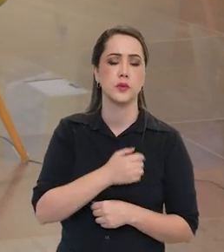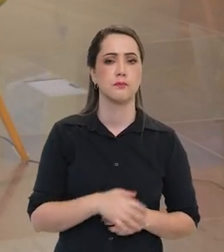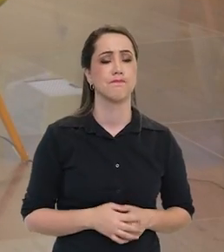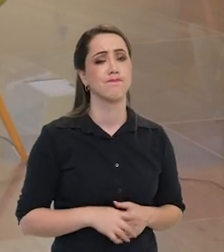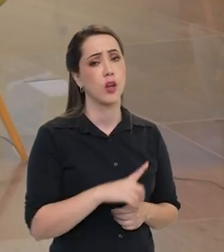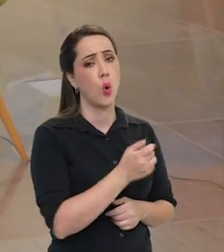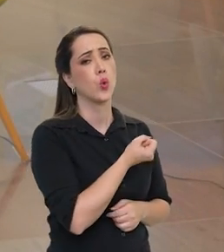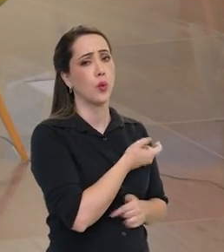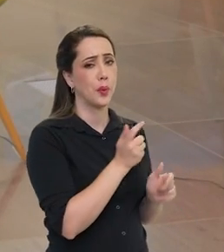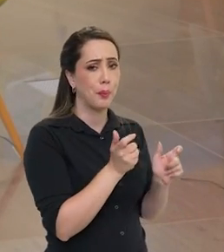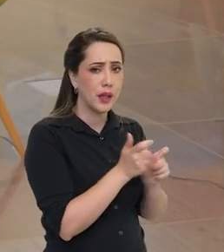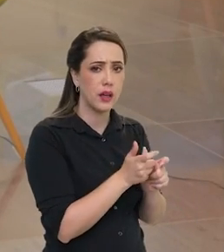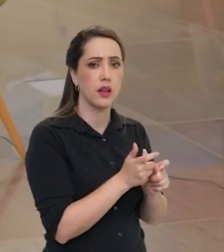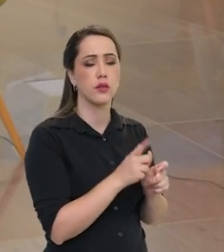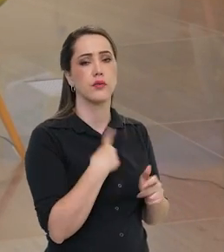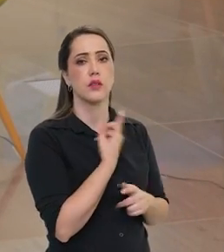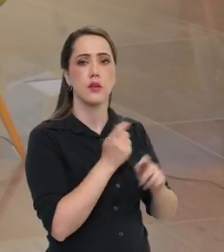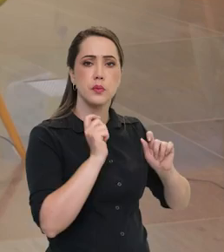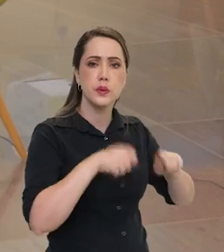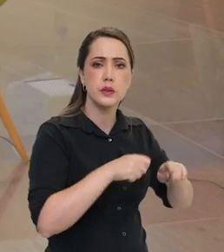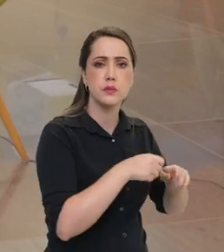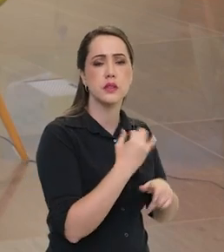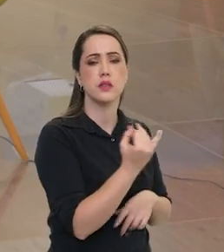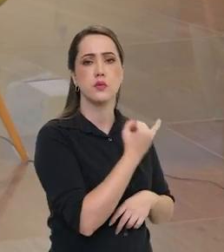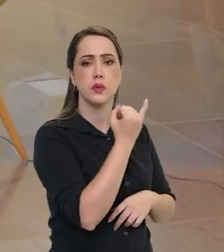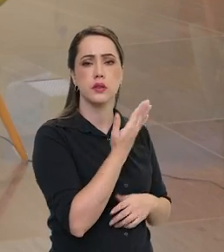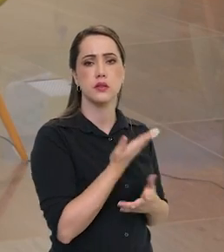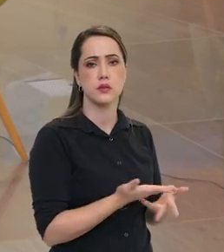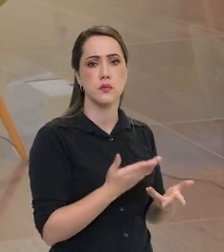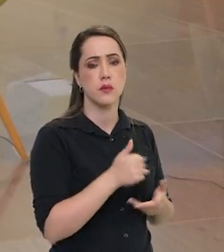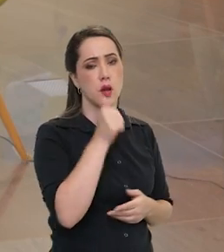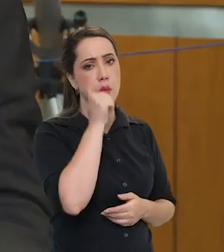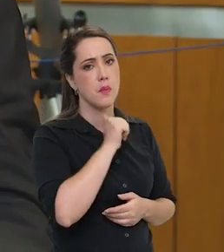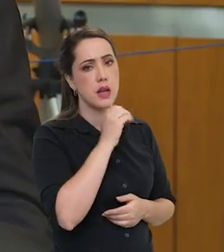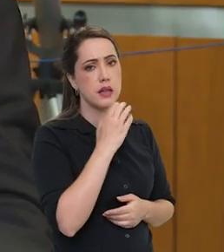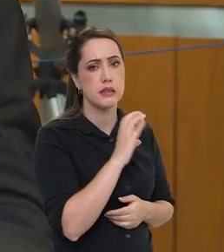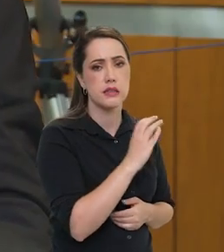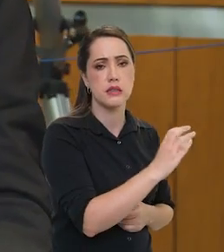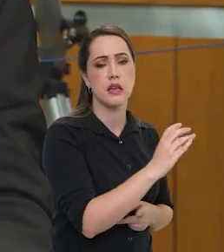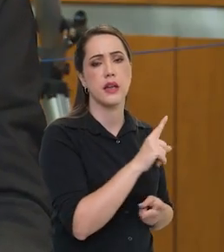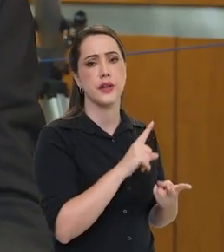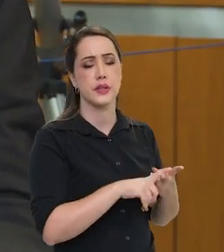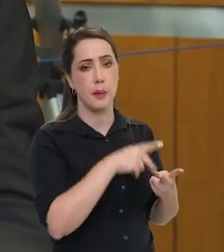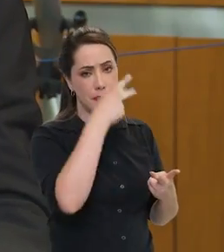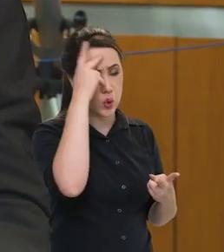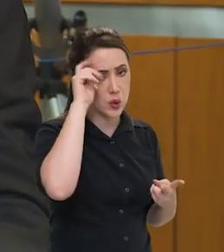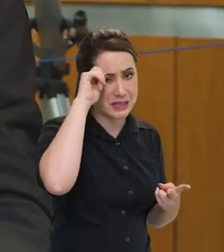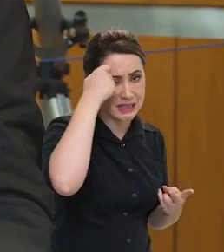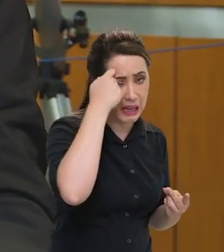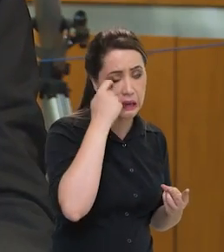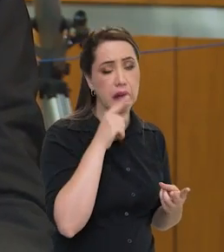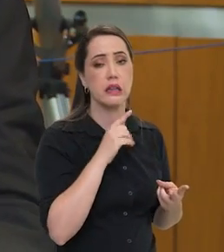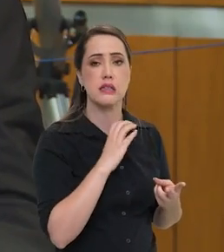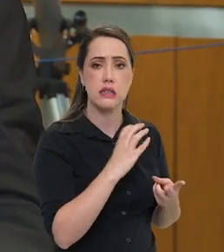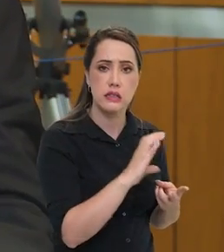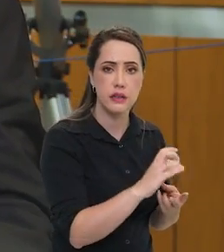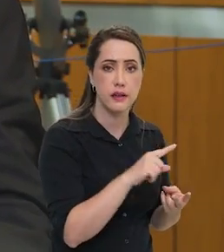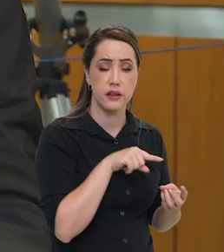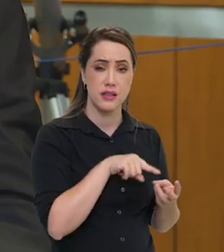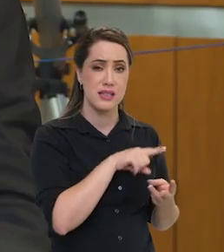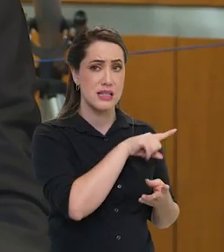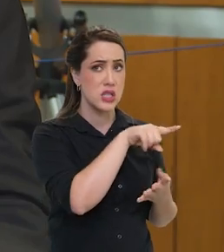Está muito aquém do que deveria. Existe um potencial muito grande. Mulheres na ciência, pessoas negras na ciência.